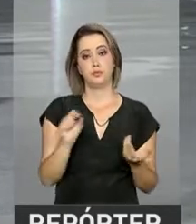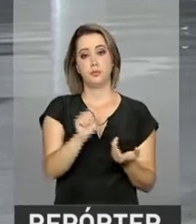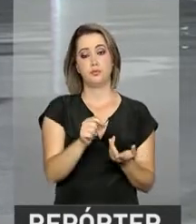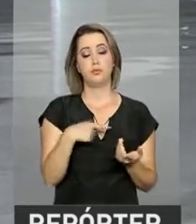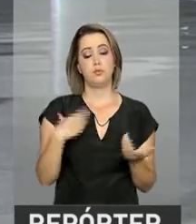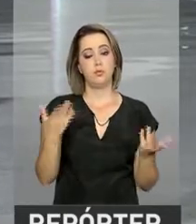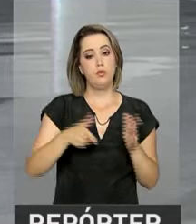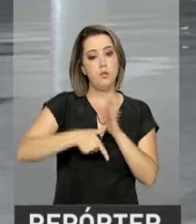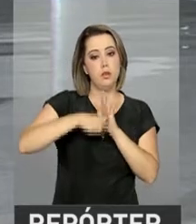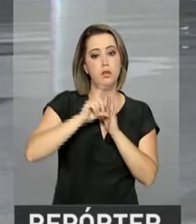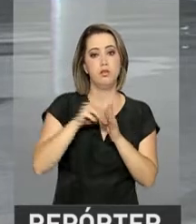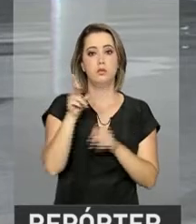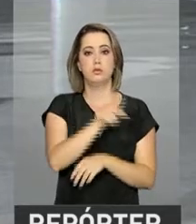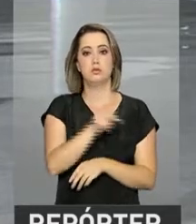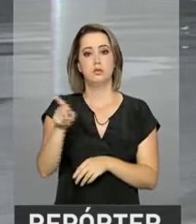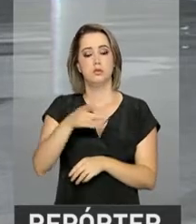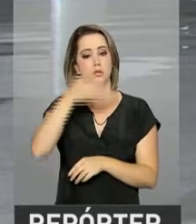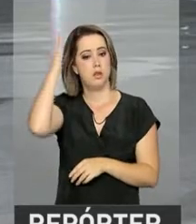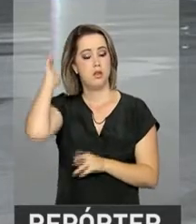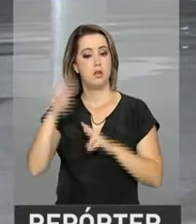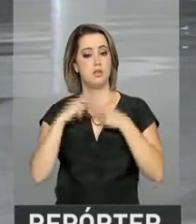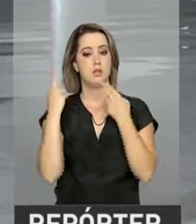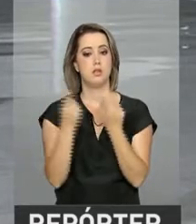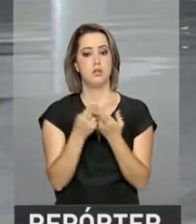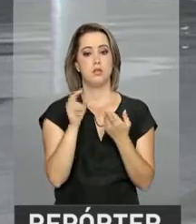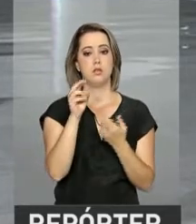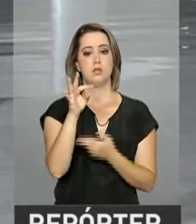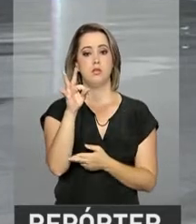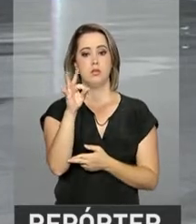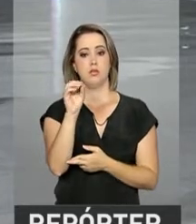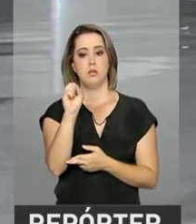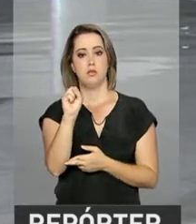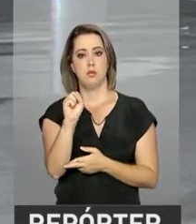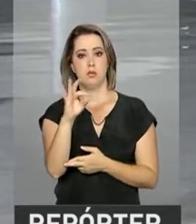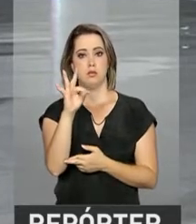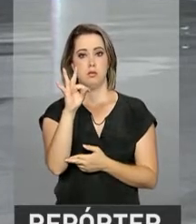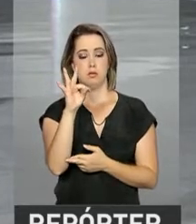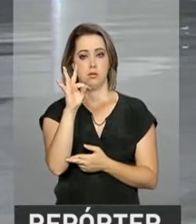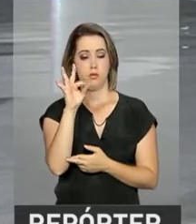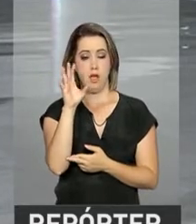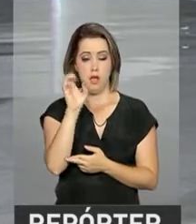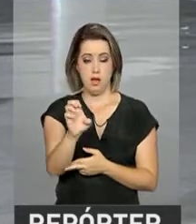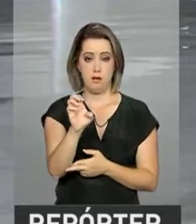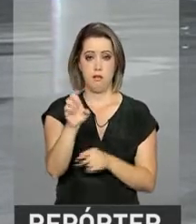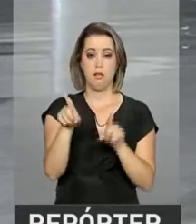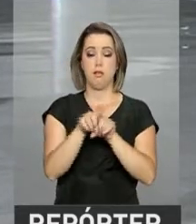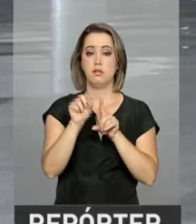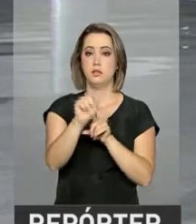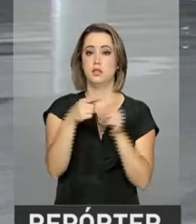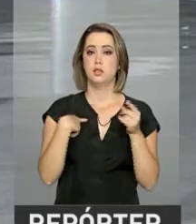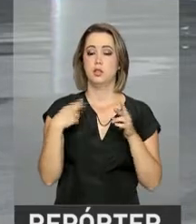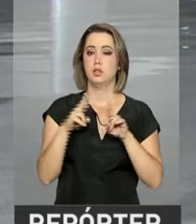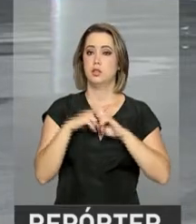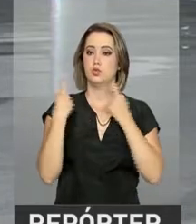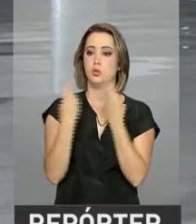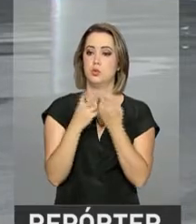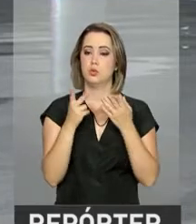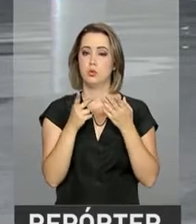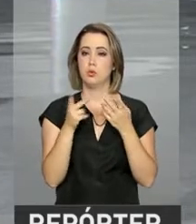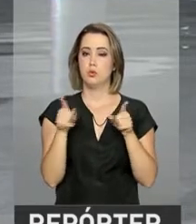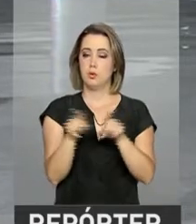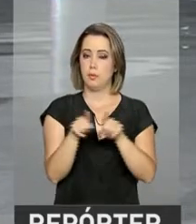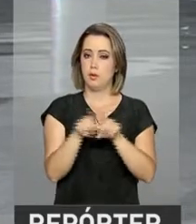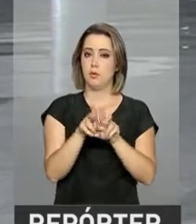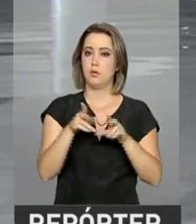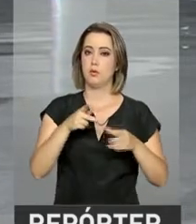Michel Temer se reuniu com o presidente do Tribunal Superior Eleitoral, o ministro Gilmar Mendes, e com os presidentes da Câmara, deputado Rodrigo Maia, e